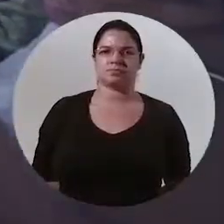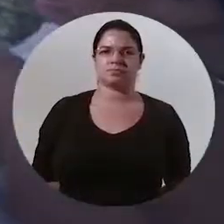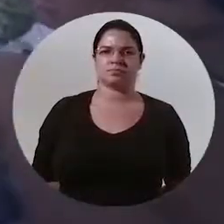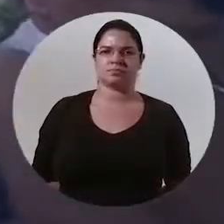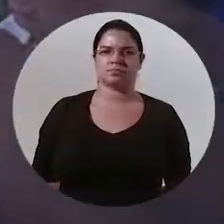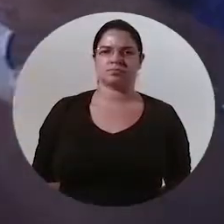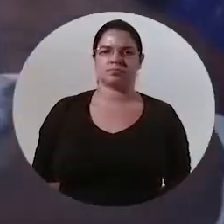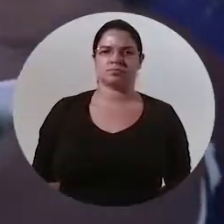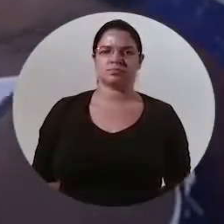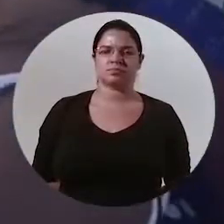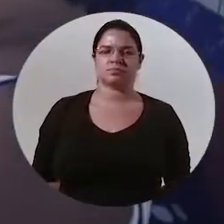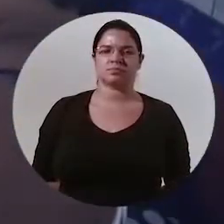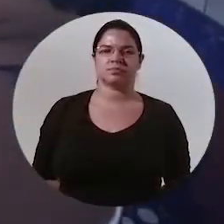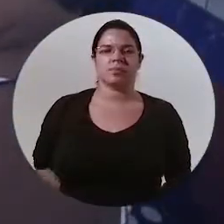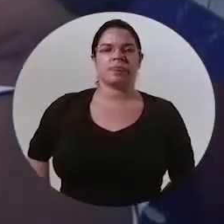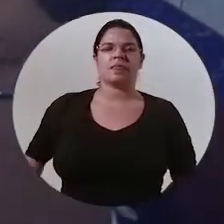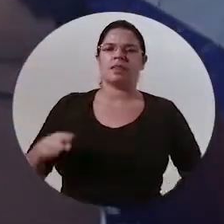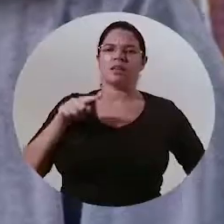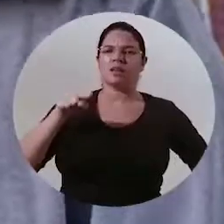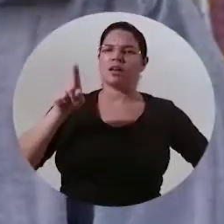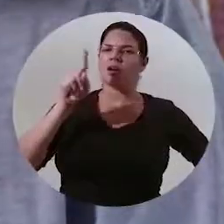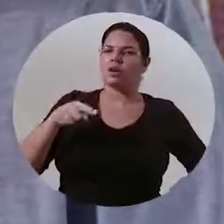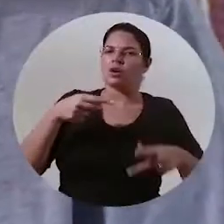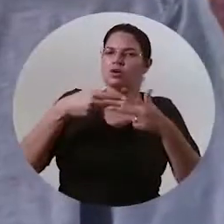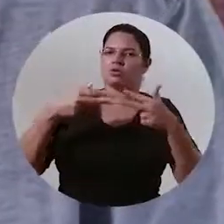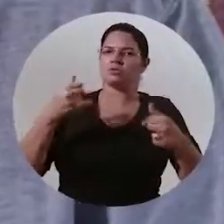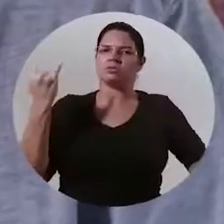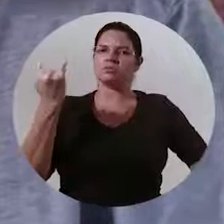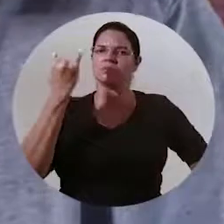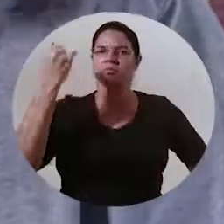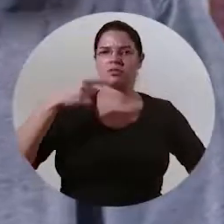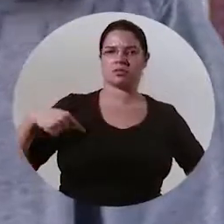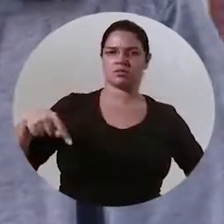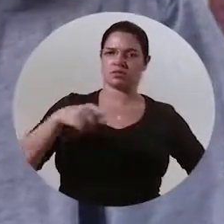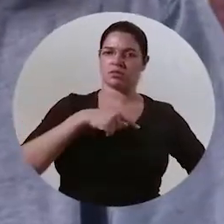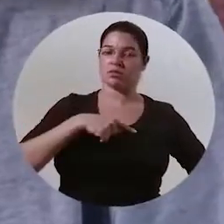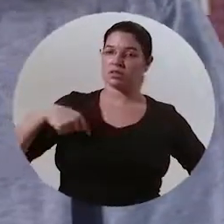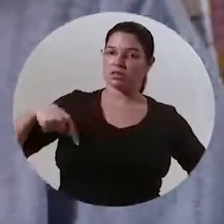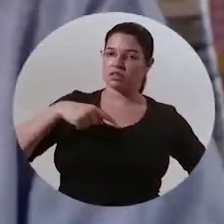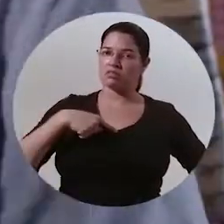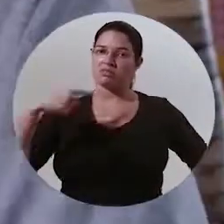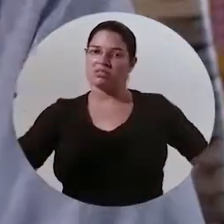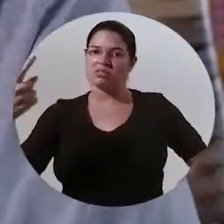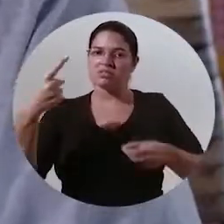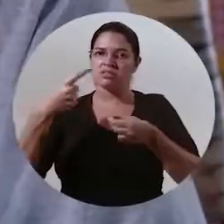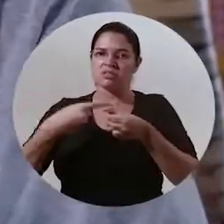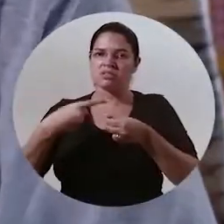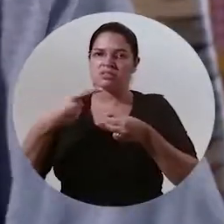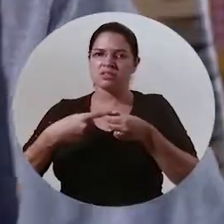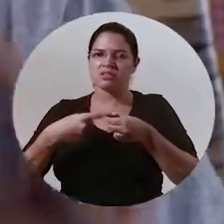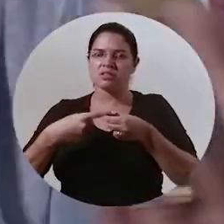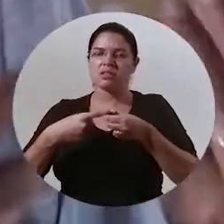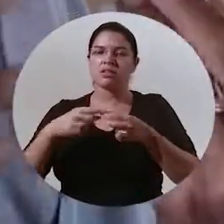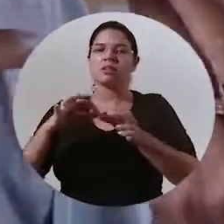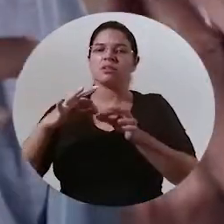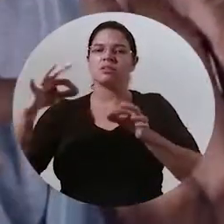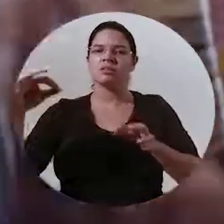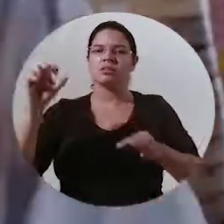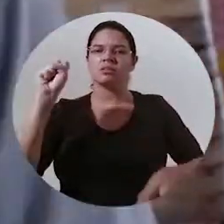é uma coisa útil para nós O tempo que eu vou na cidade Bem,